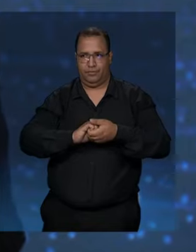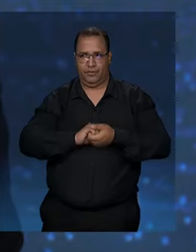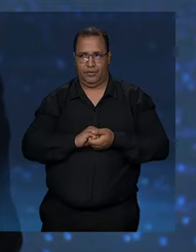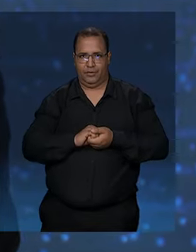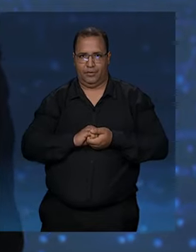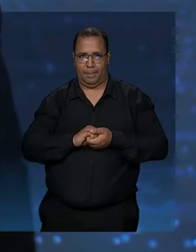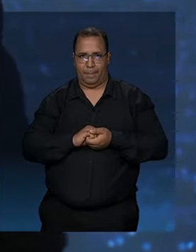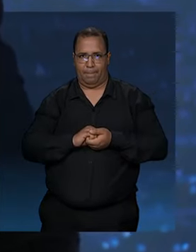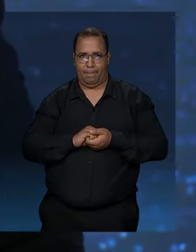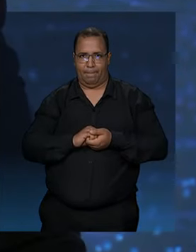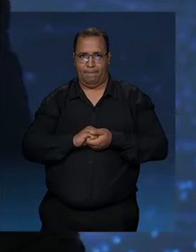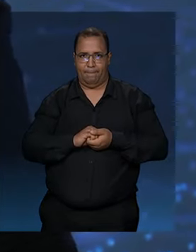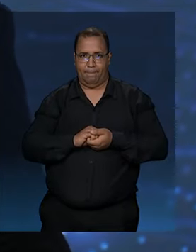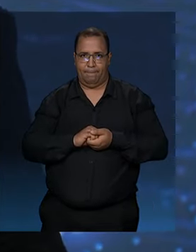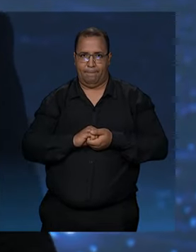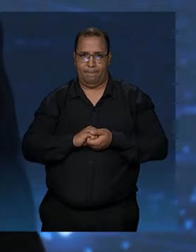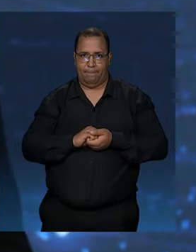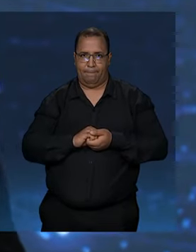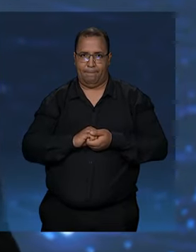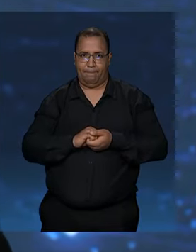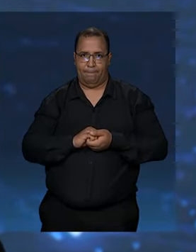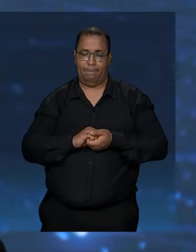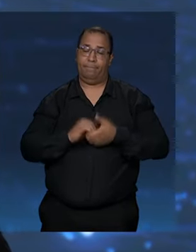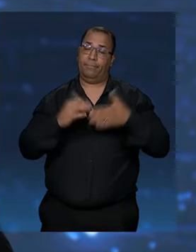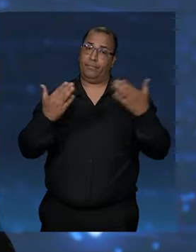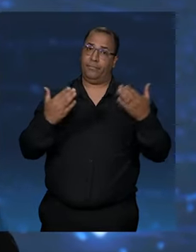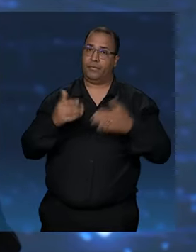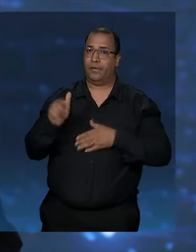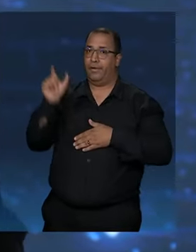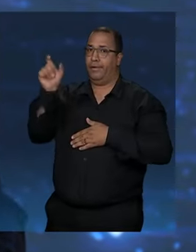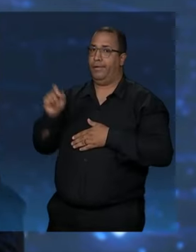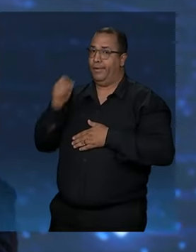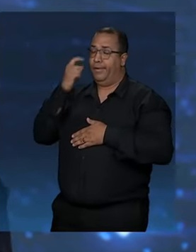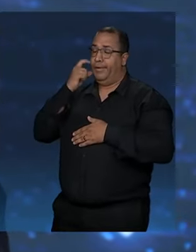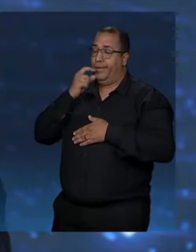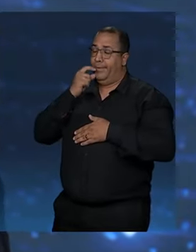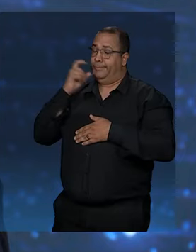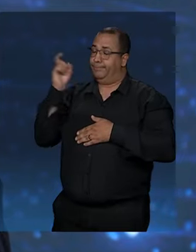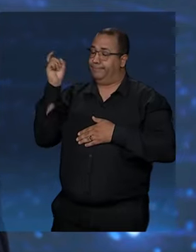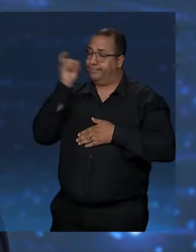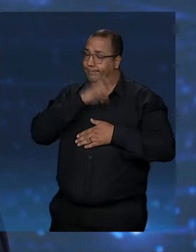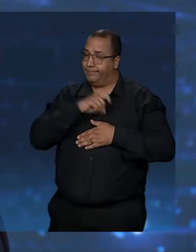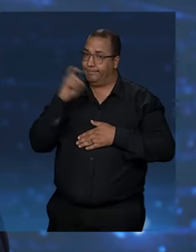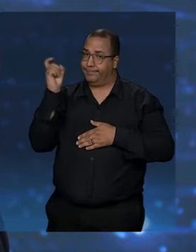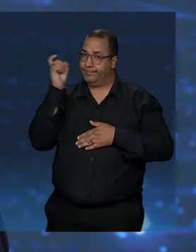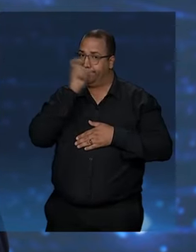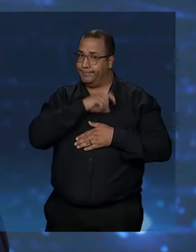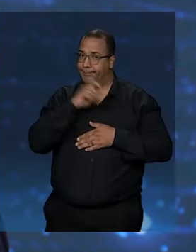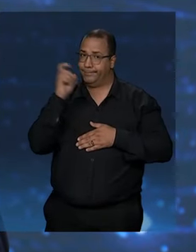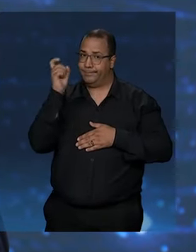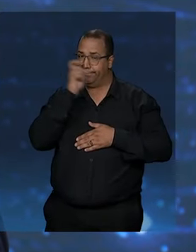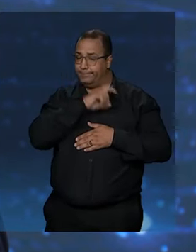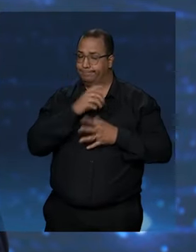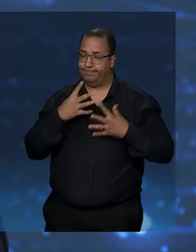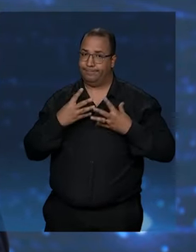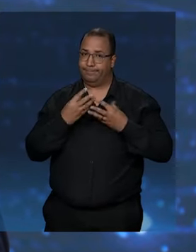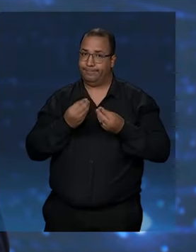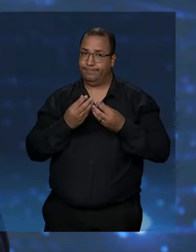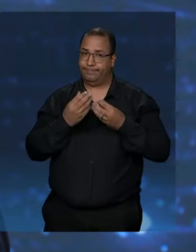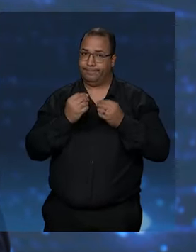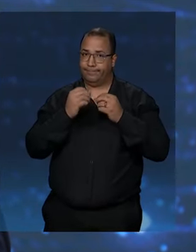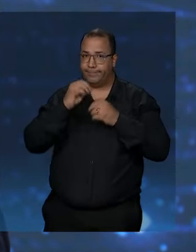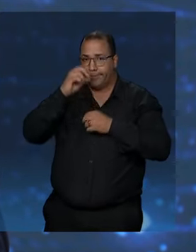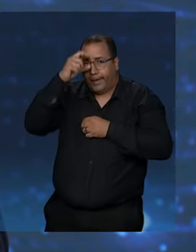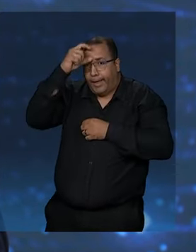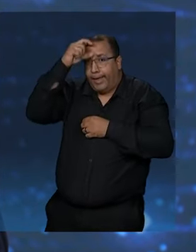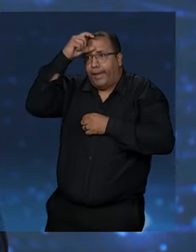Candidato da Atena. Olha, esse cidadão mente com uma facilidade enorme. Ele mente sem franzir a testa.